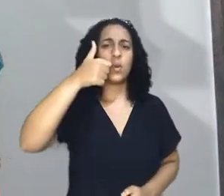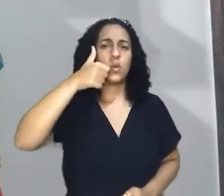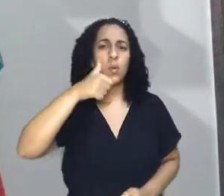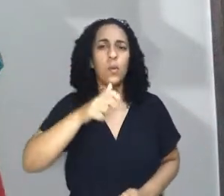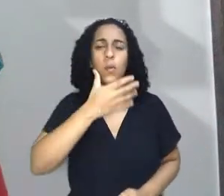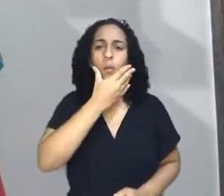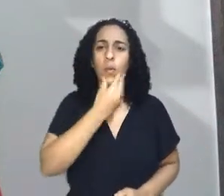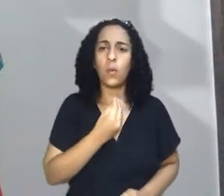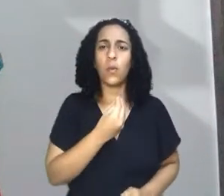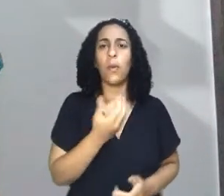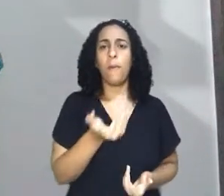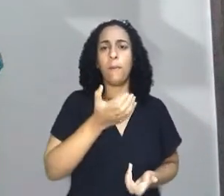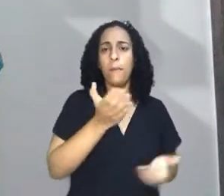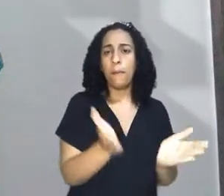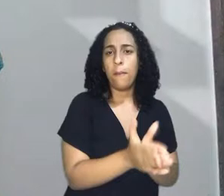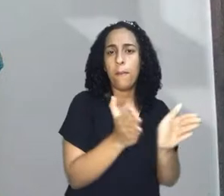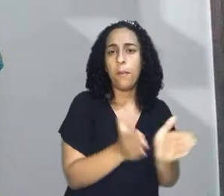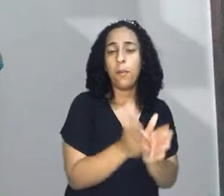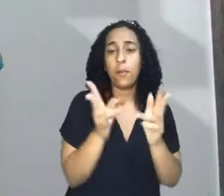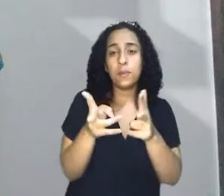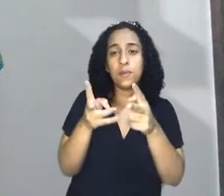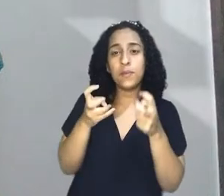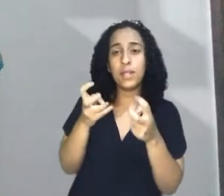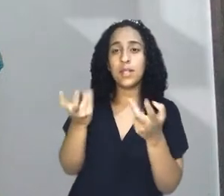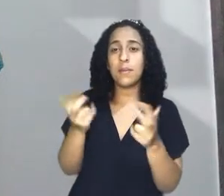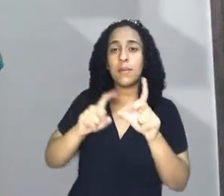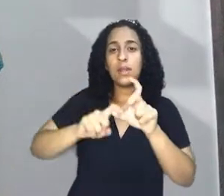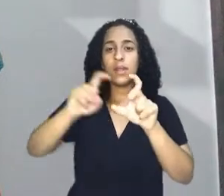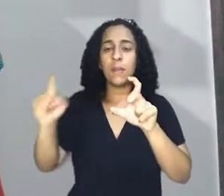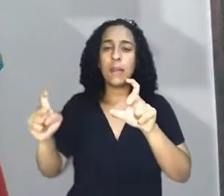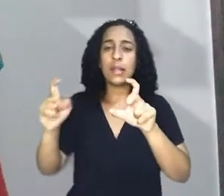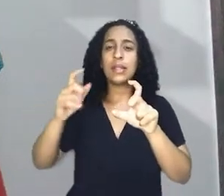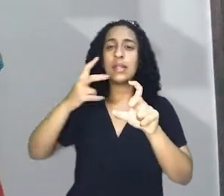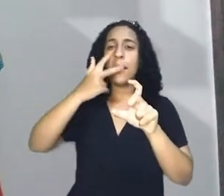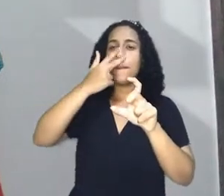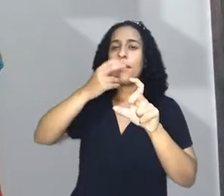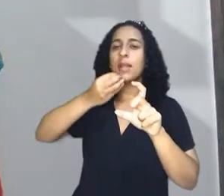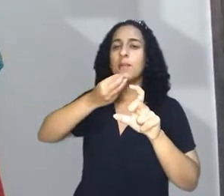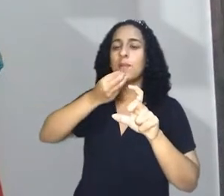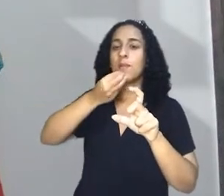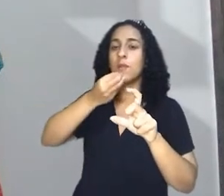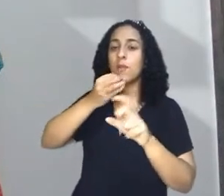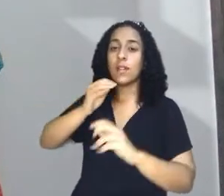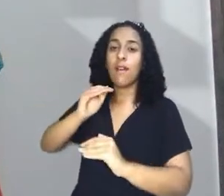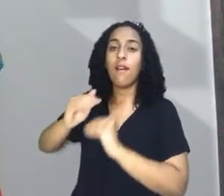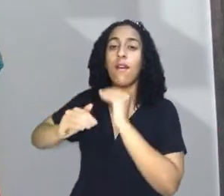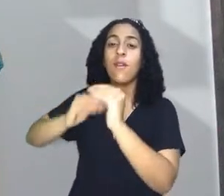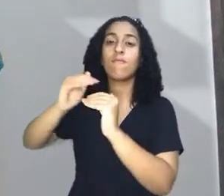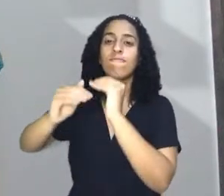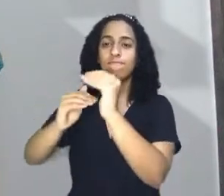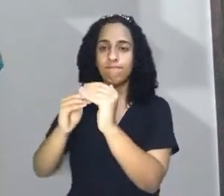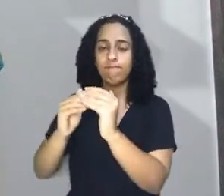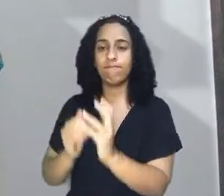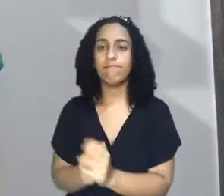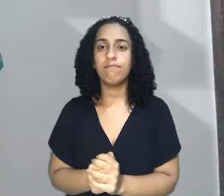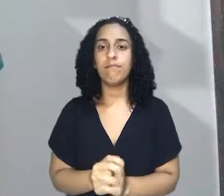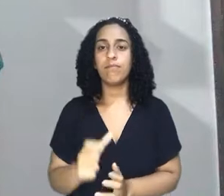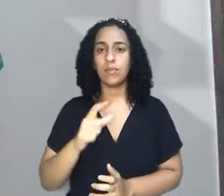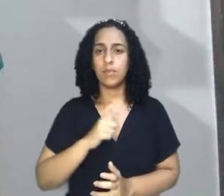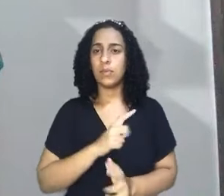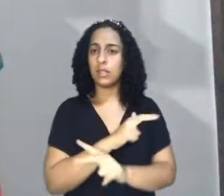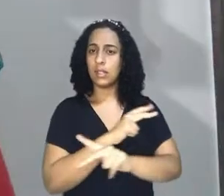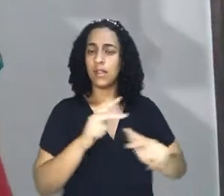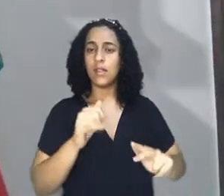subalternos que perceberam, nesse processo, uma possibilidade de alcançar certas demandas específicas. A gente tem aí